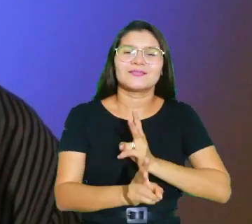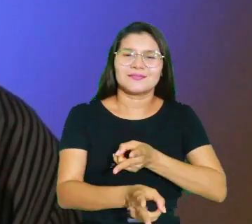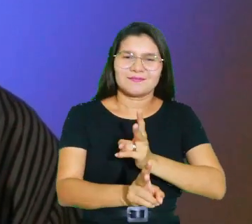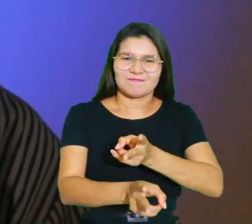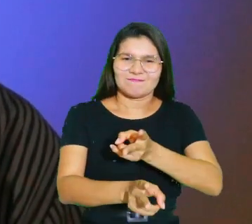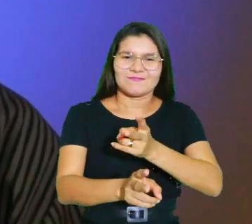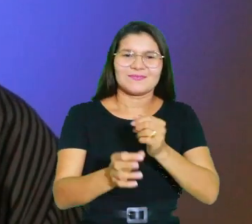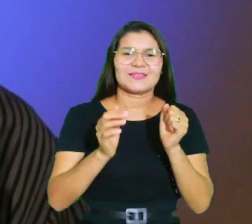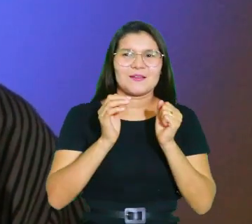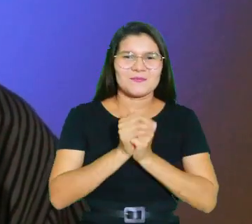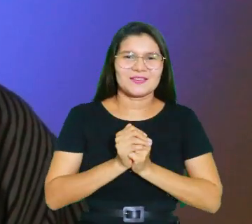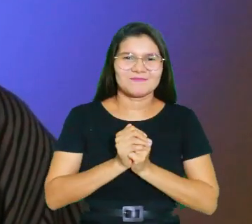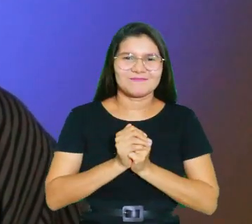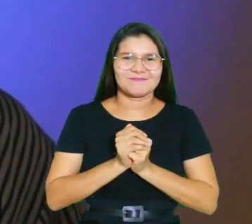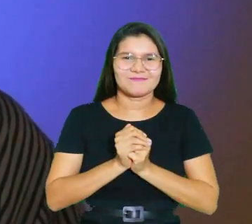sempre. Amém.